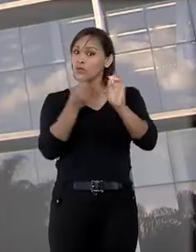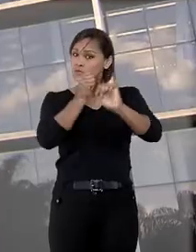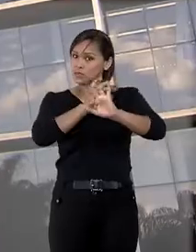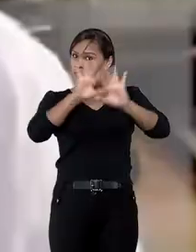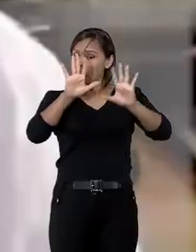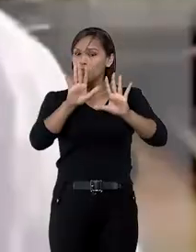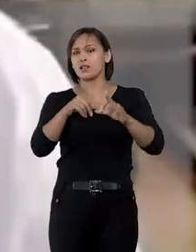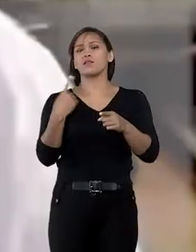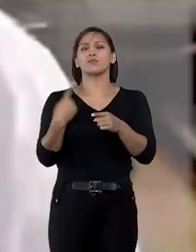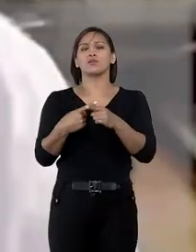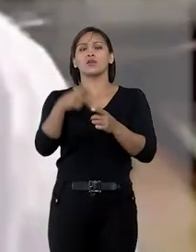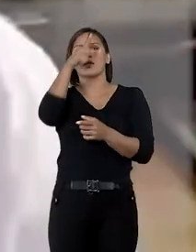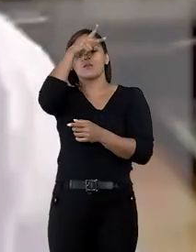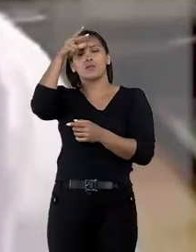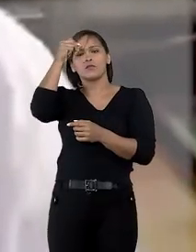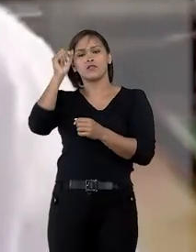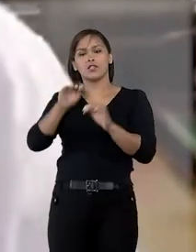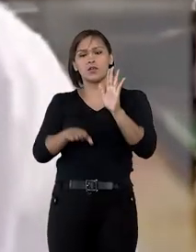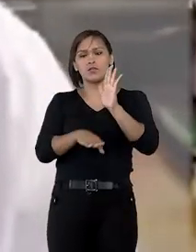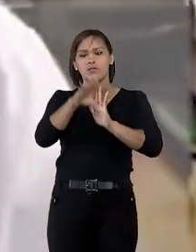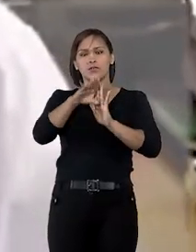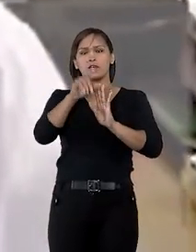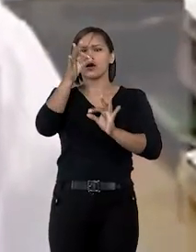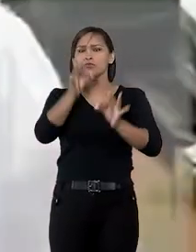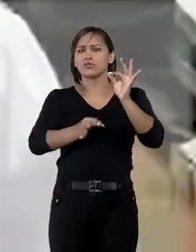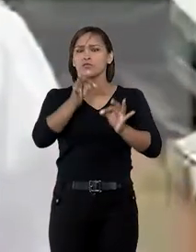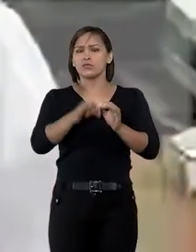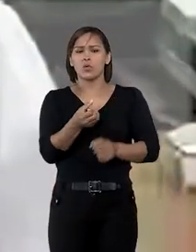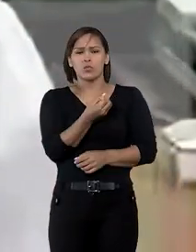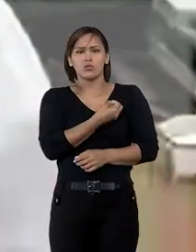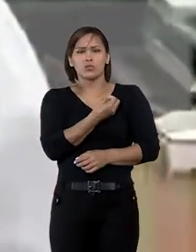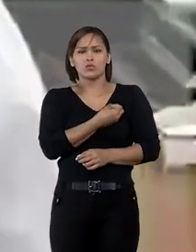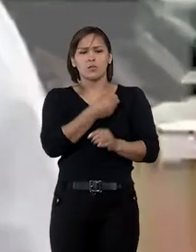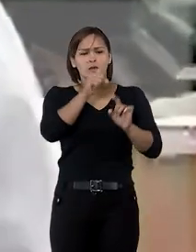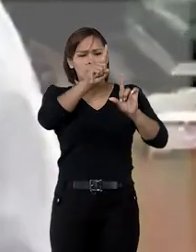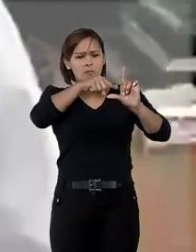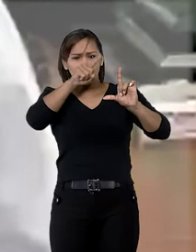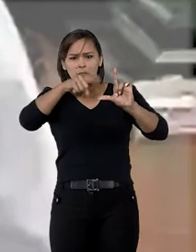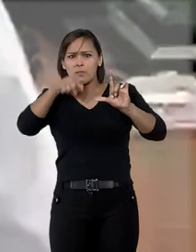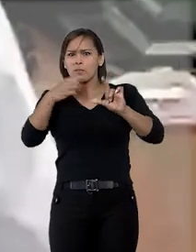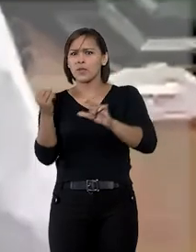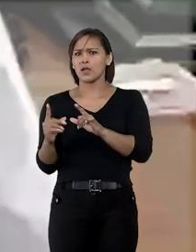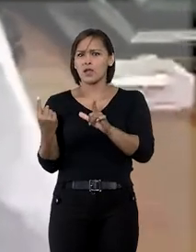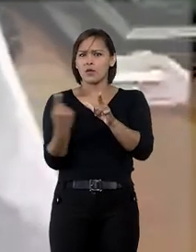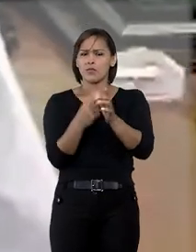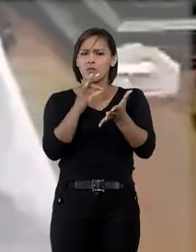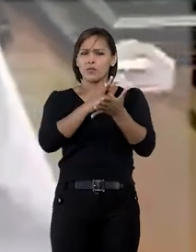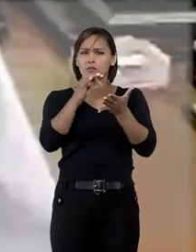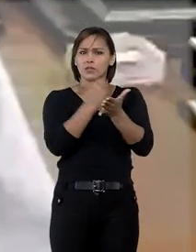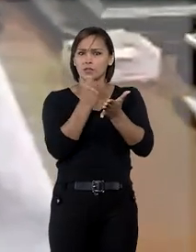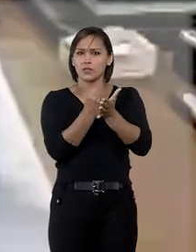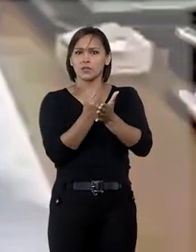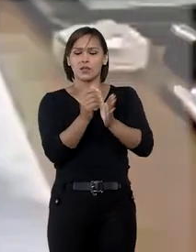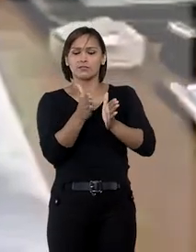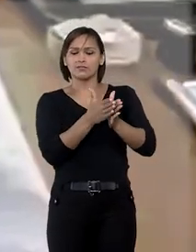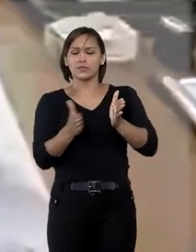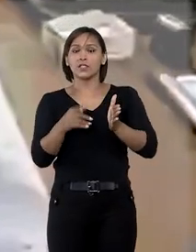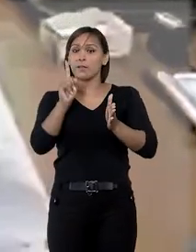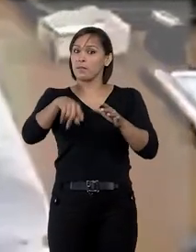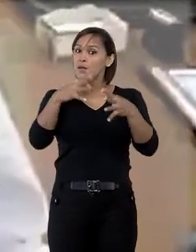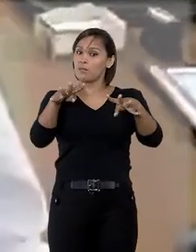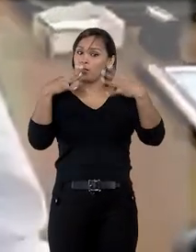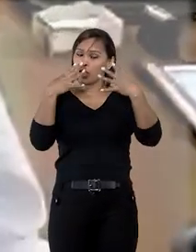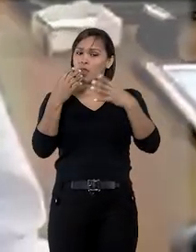evidenciado pelo fato de o prefeito ter aumentado, sem justificativa, o quadro de servidores comissionados, mesmo tendo sido